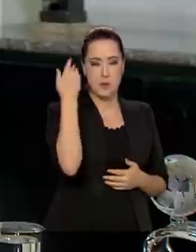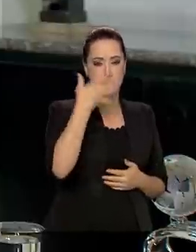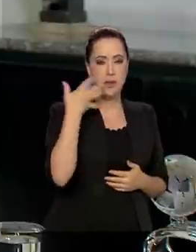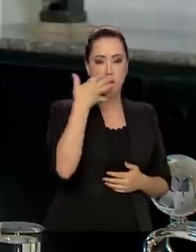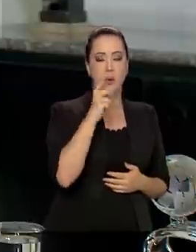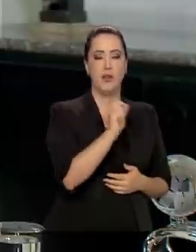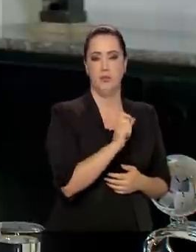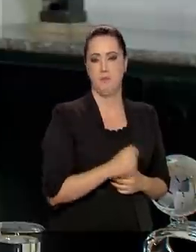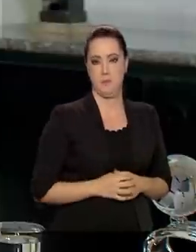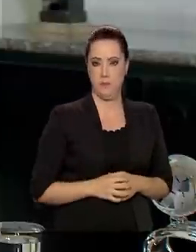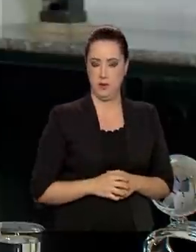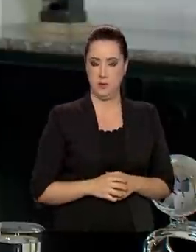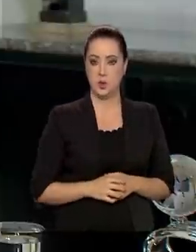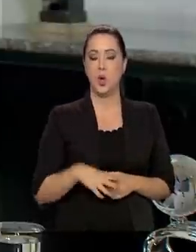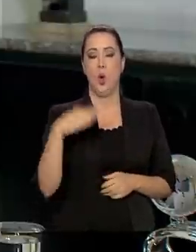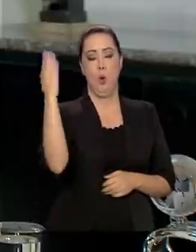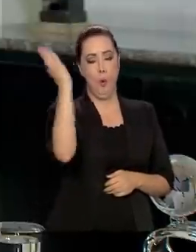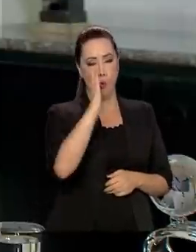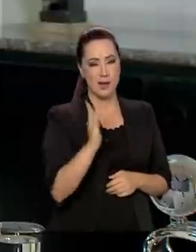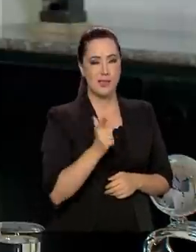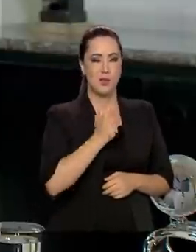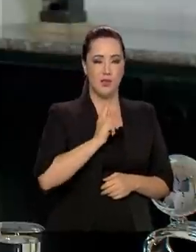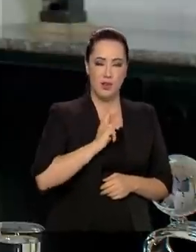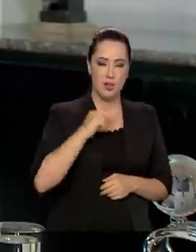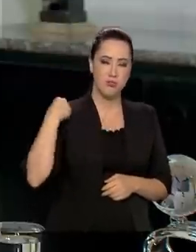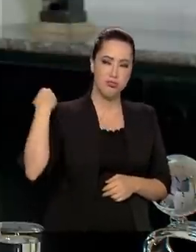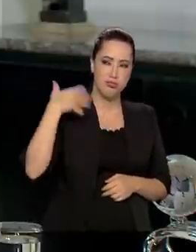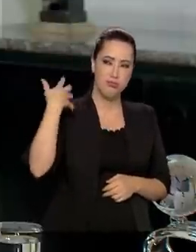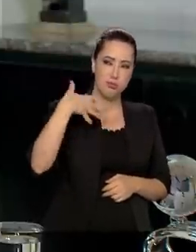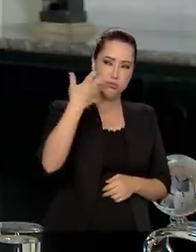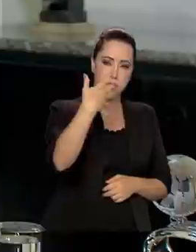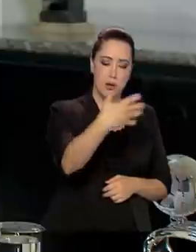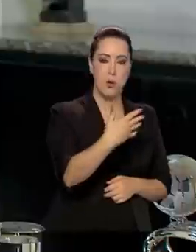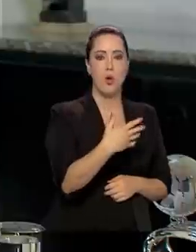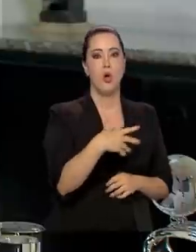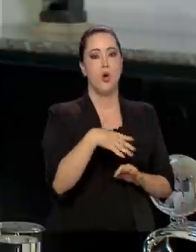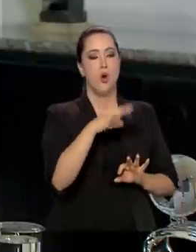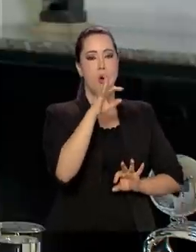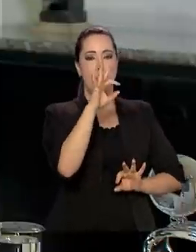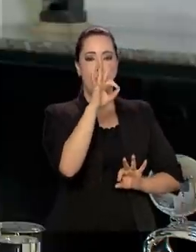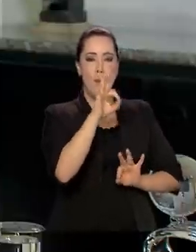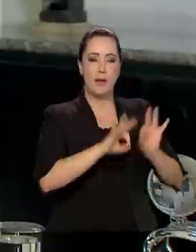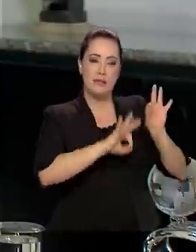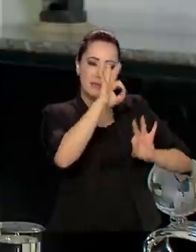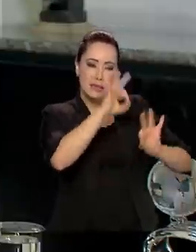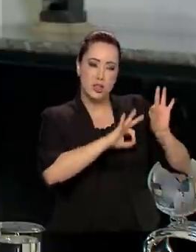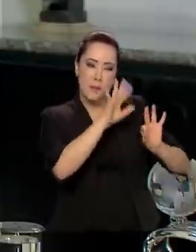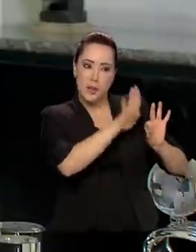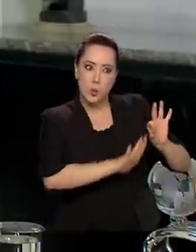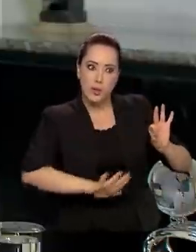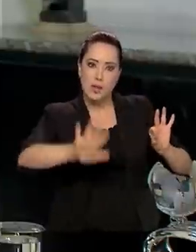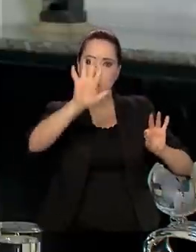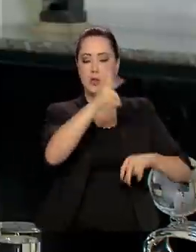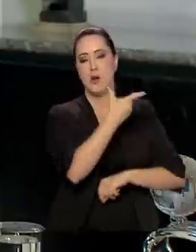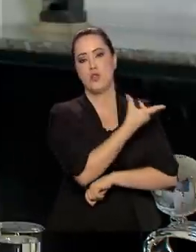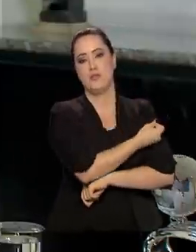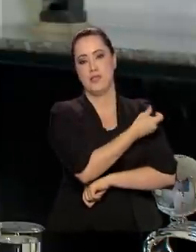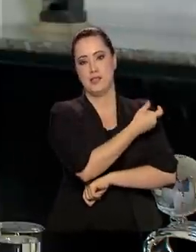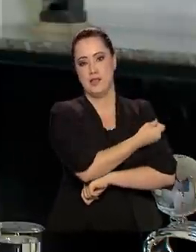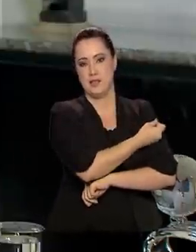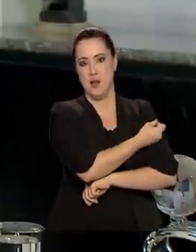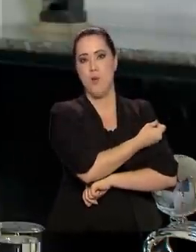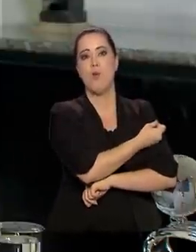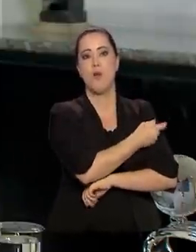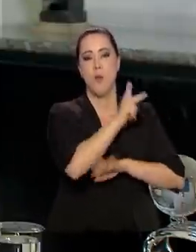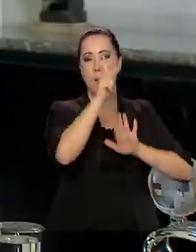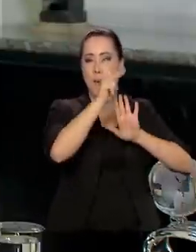Brasil possui já há muitos anos um grande programa nacional de imunização, que é o maior programa de